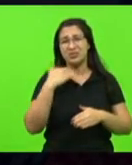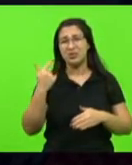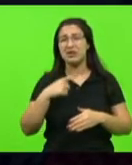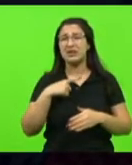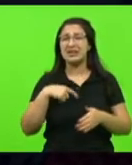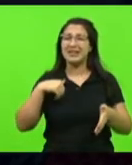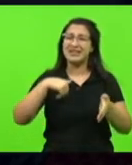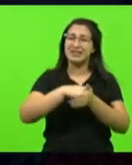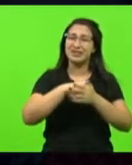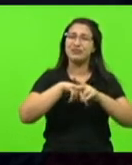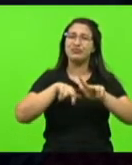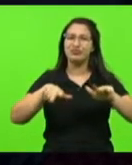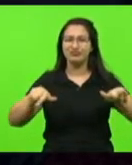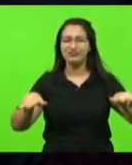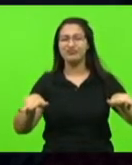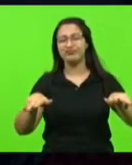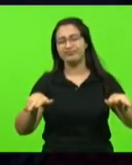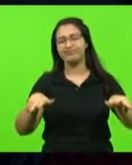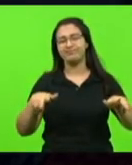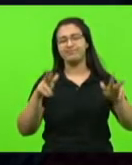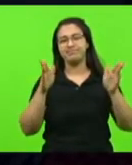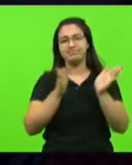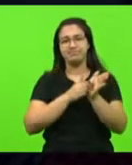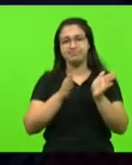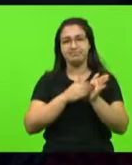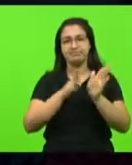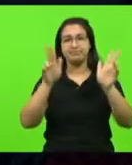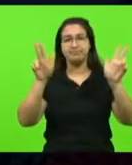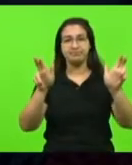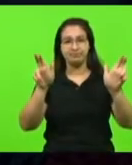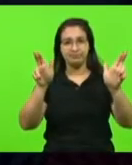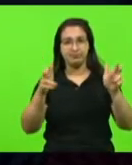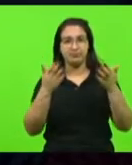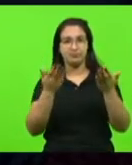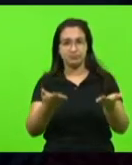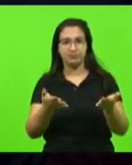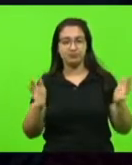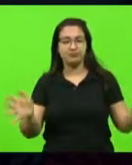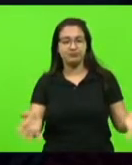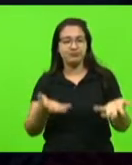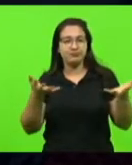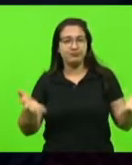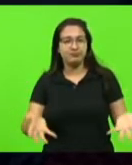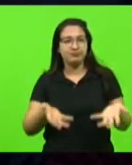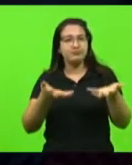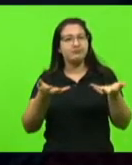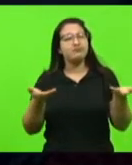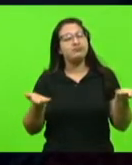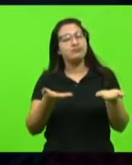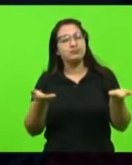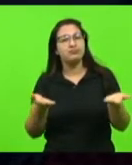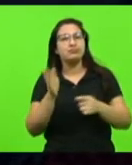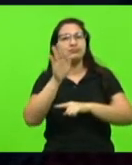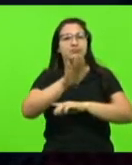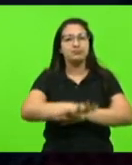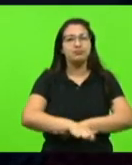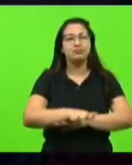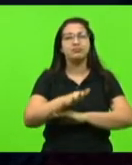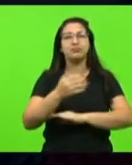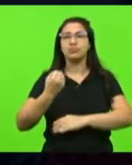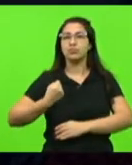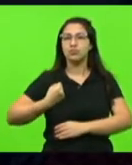cumprimentar pela pertinência do tema que o senhor traz, enriquecendo essa tarde com dados estatísticos